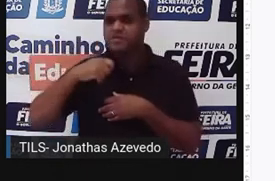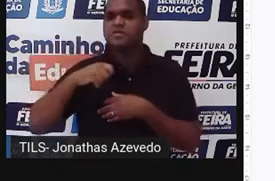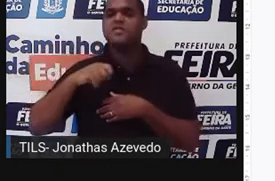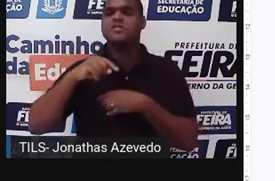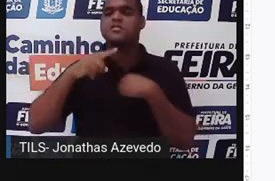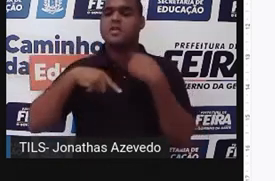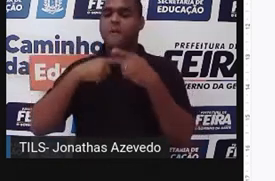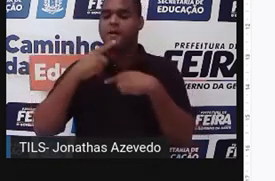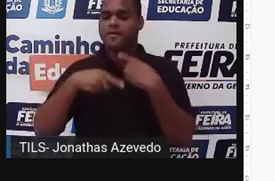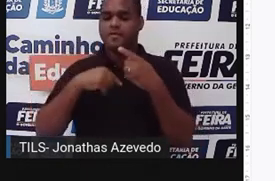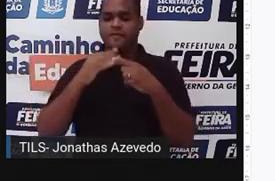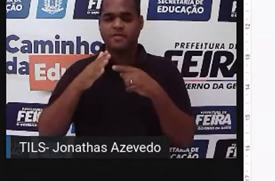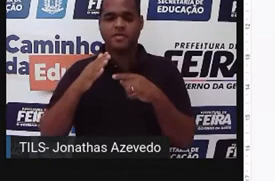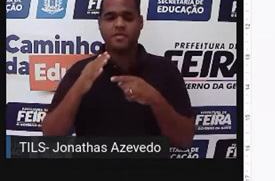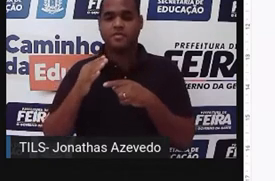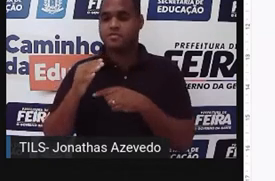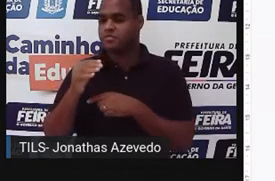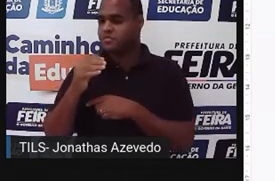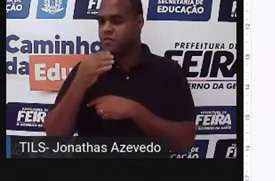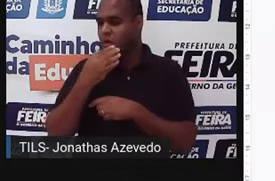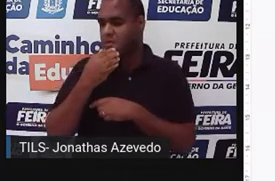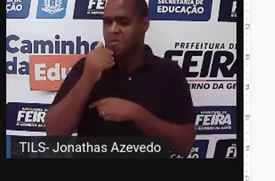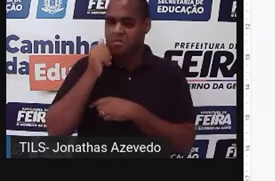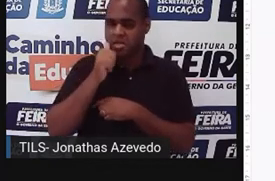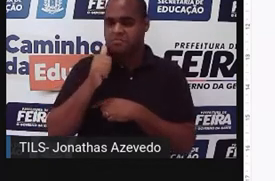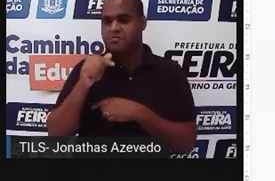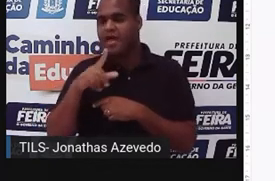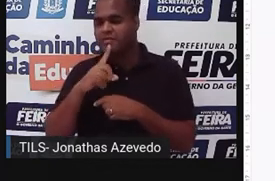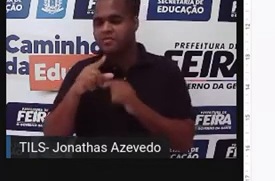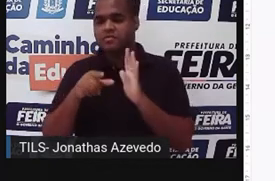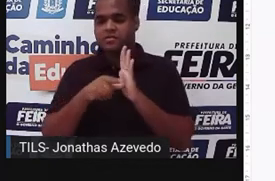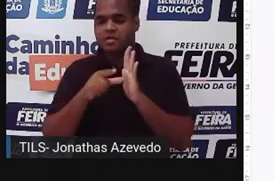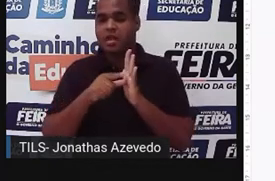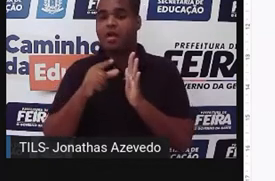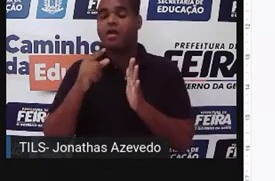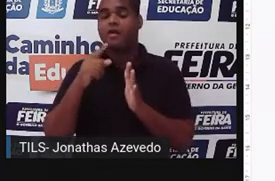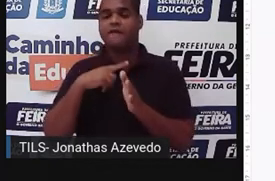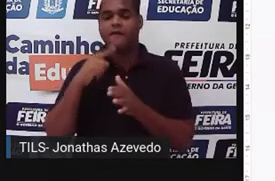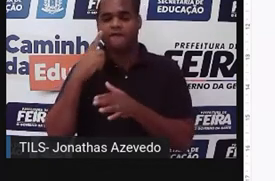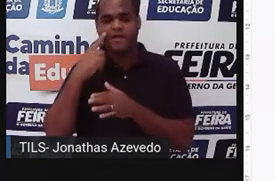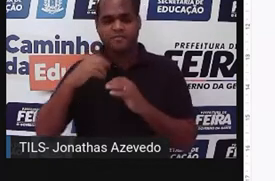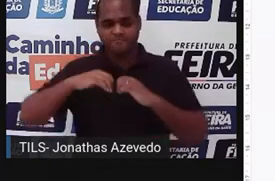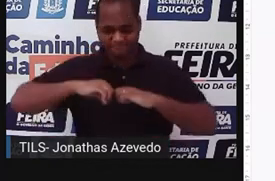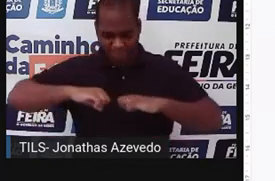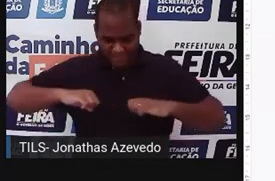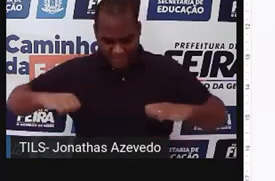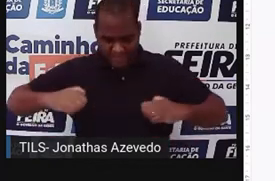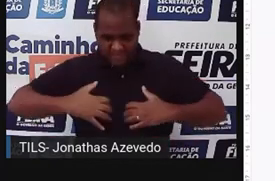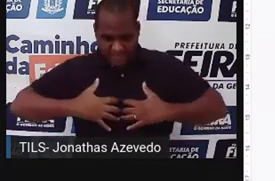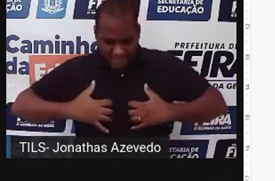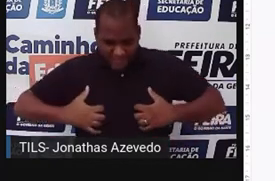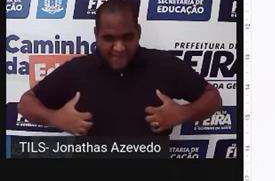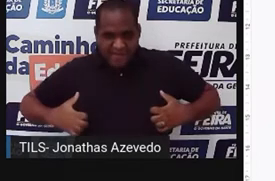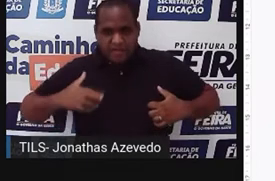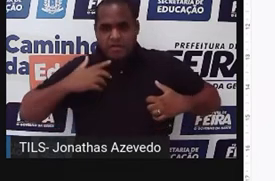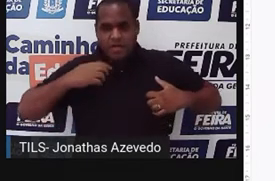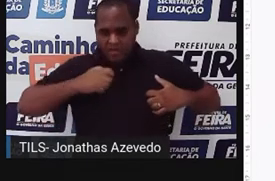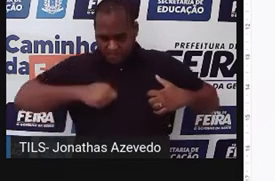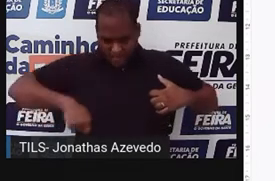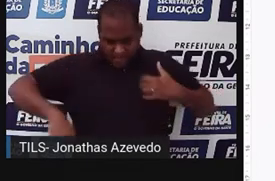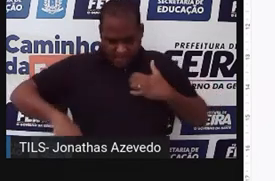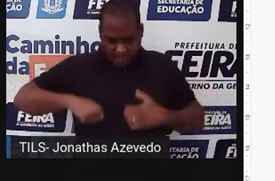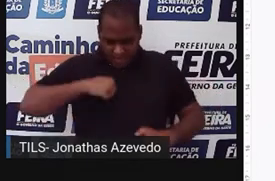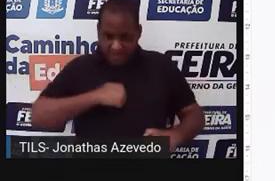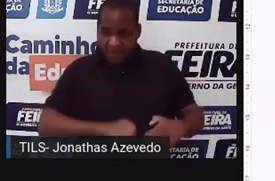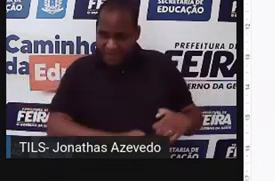espere chegar ao último defunto do dia. E sem que ninguém veja, retire as tripas e o estômago dele. Ao